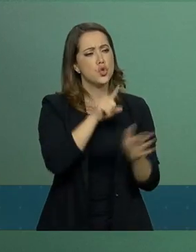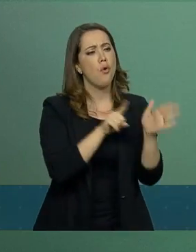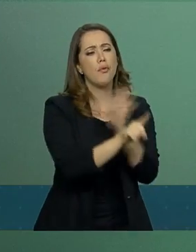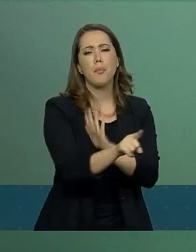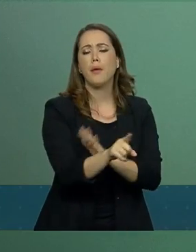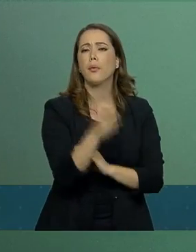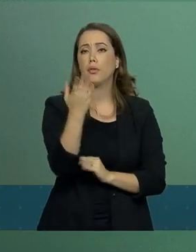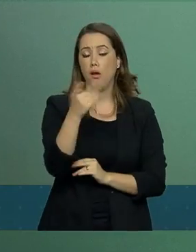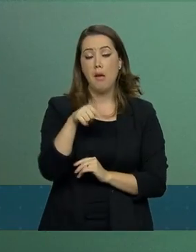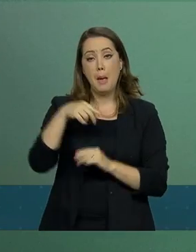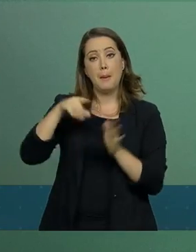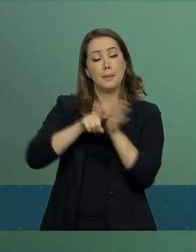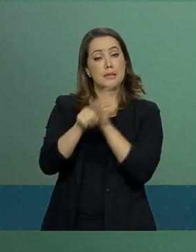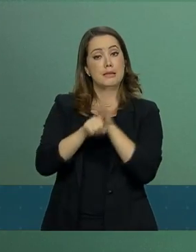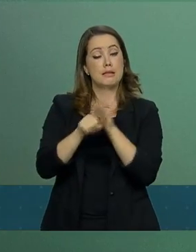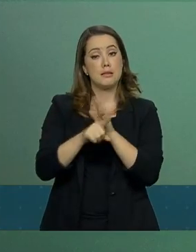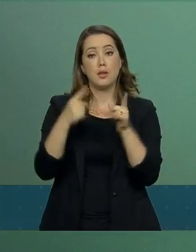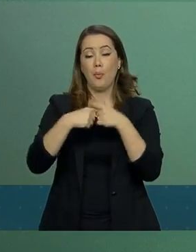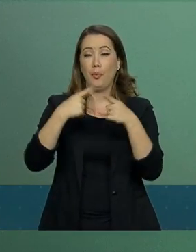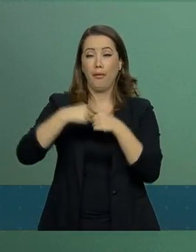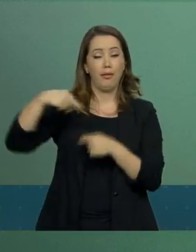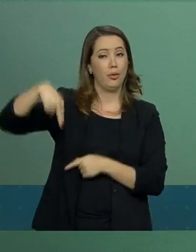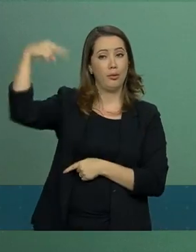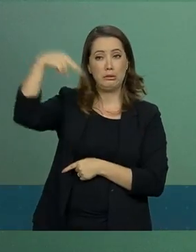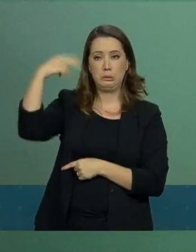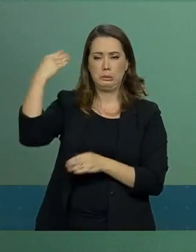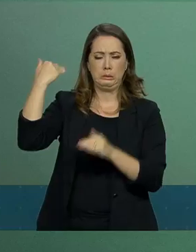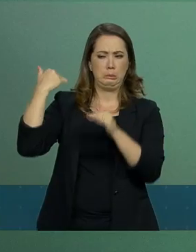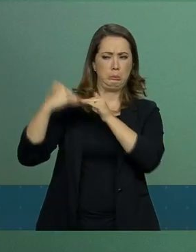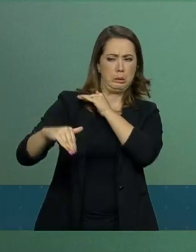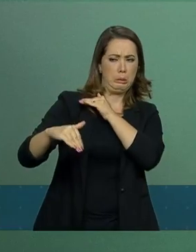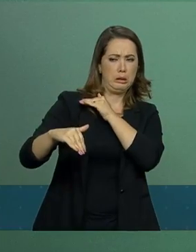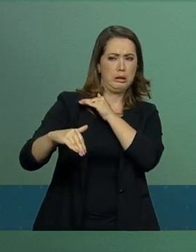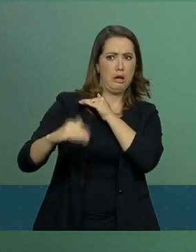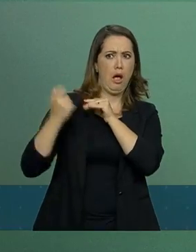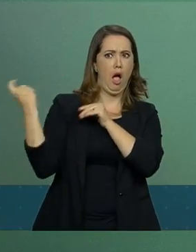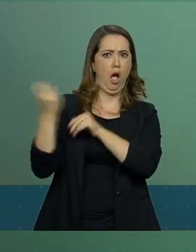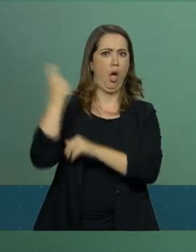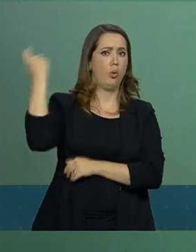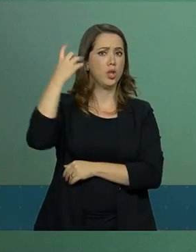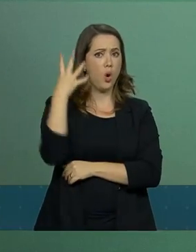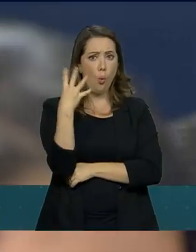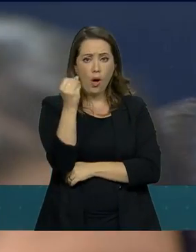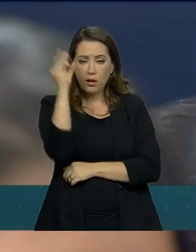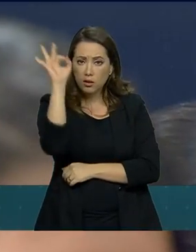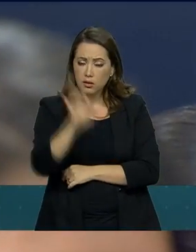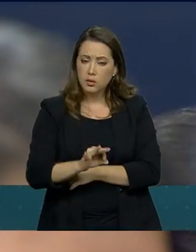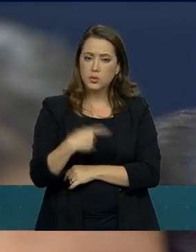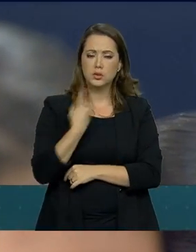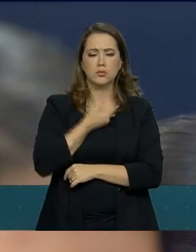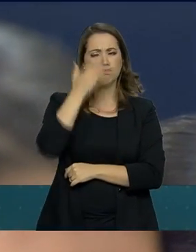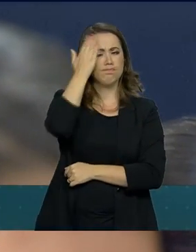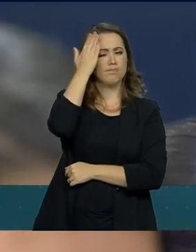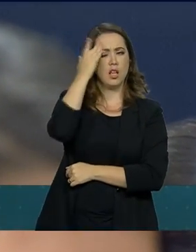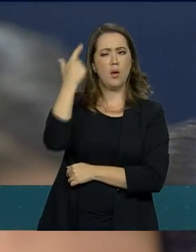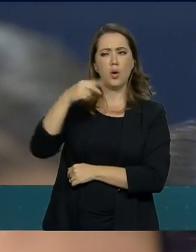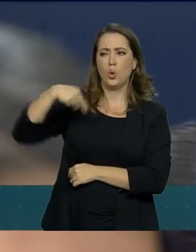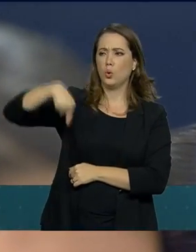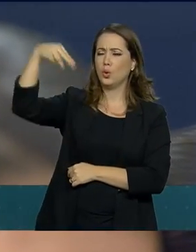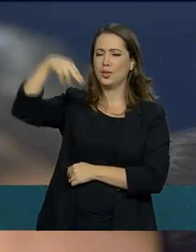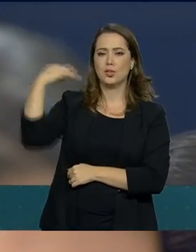no Nordeste a rejeição foi bem alta, foi de 40%. Então, a gente sabe que o Nordeste é uma região